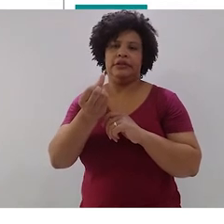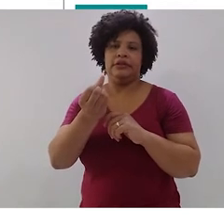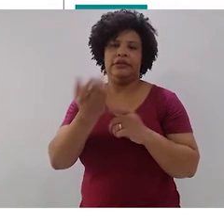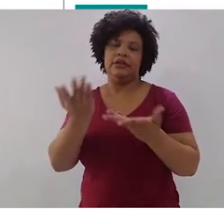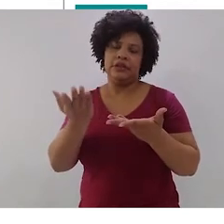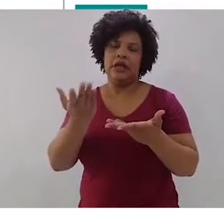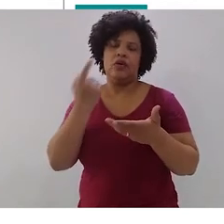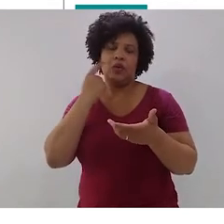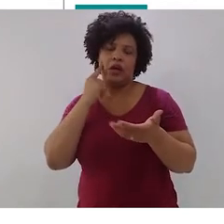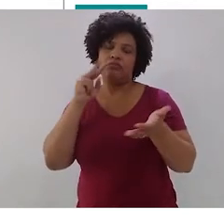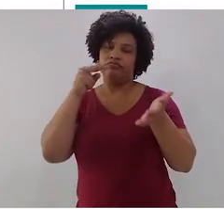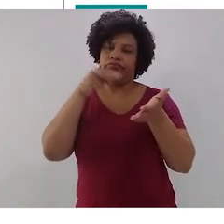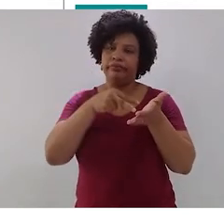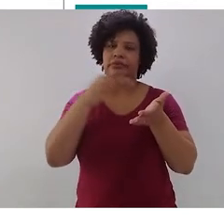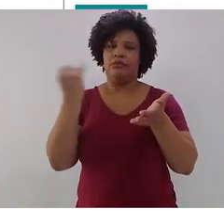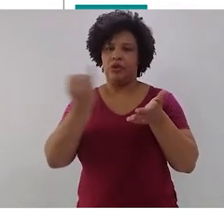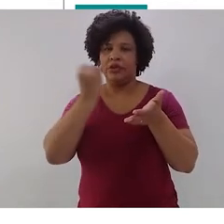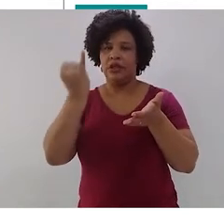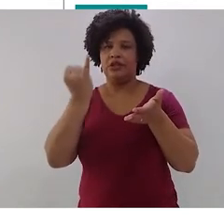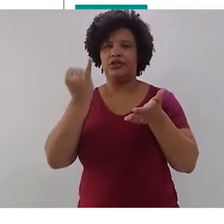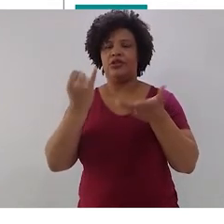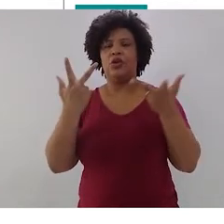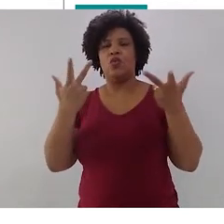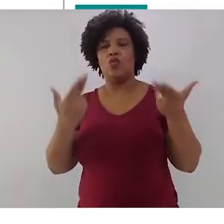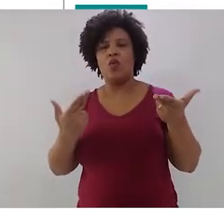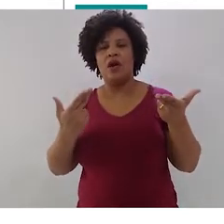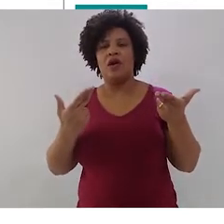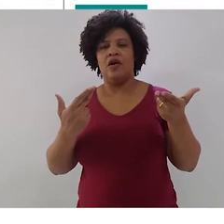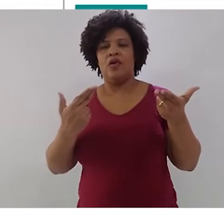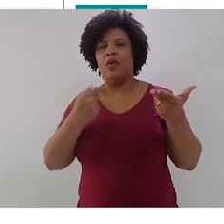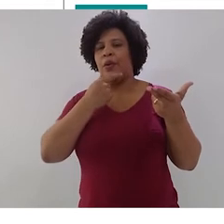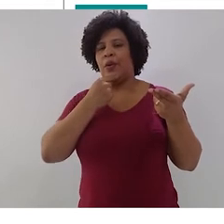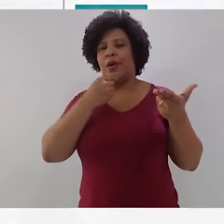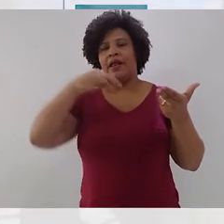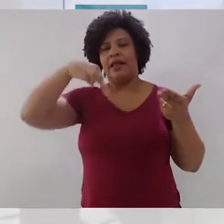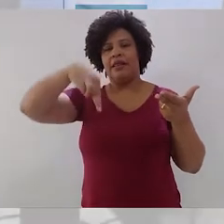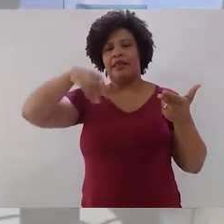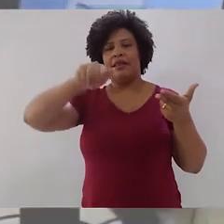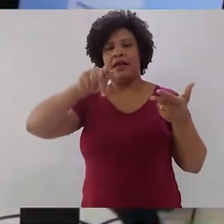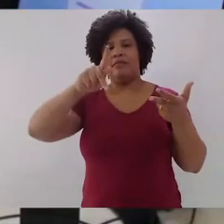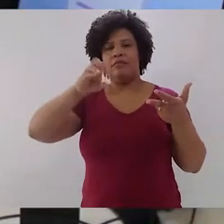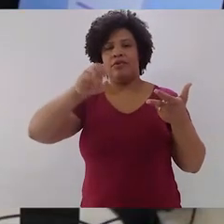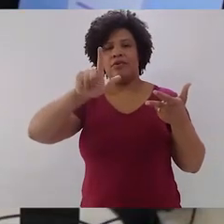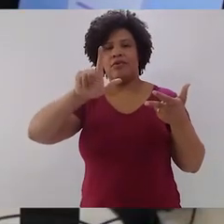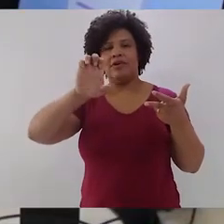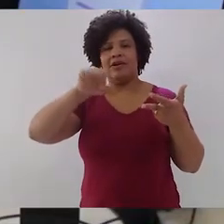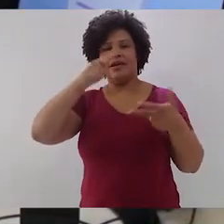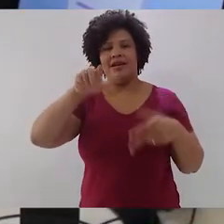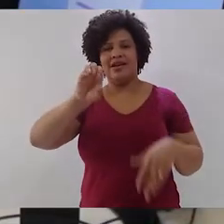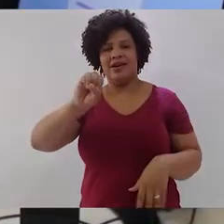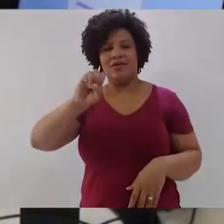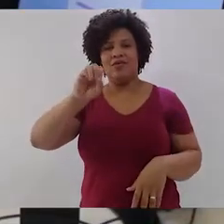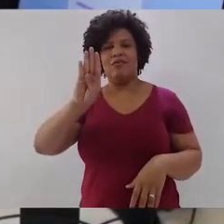importantíssima. Napoleão dizia que só existe uma figura retórica, a repetição, a repetição, a repetição. E repetiu três vezes